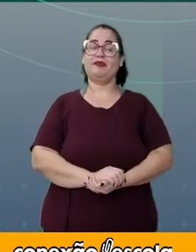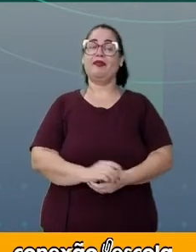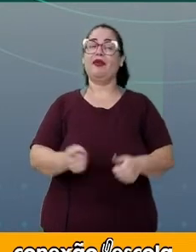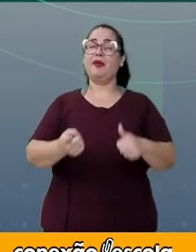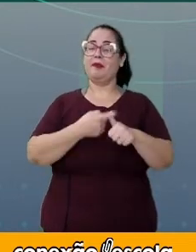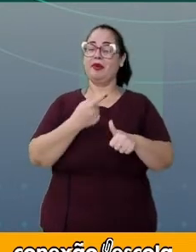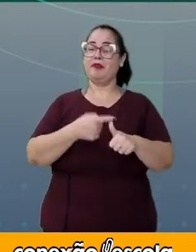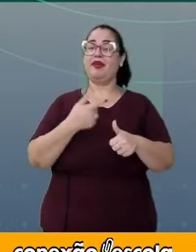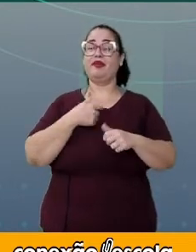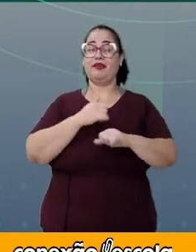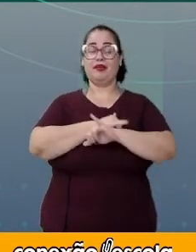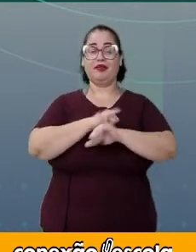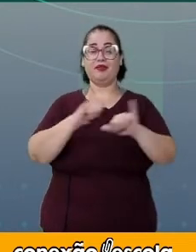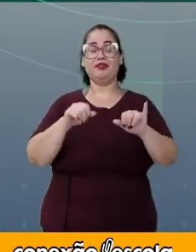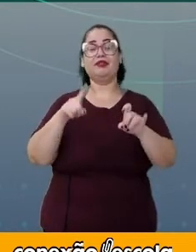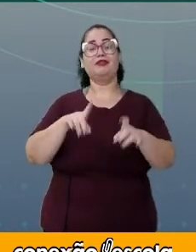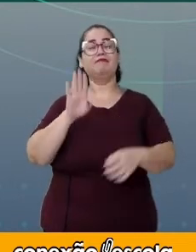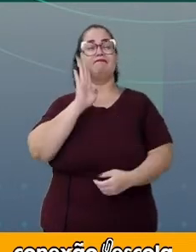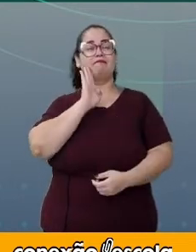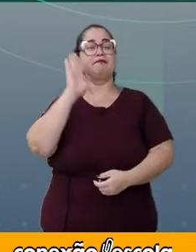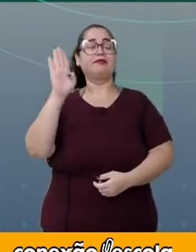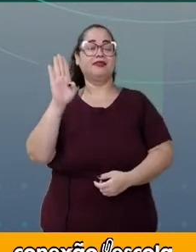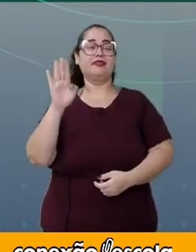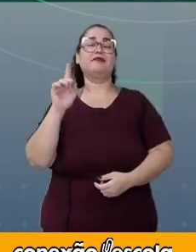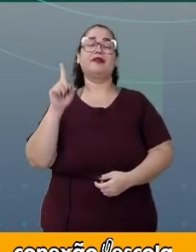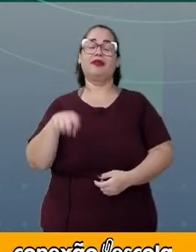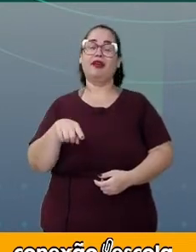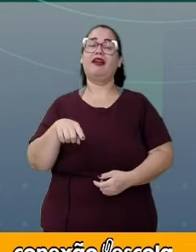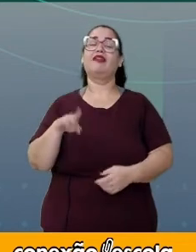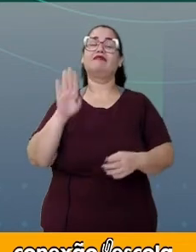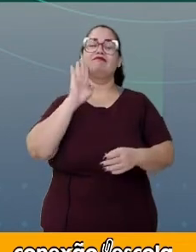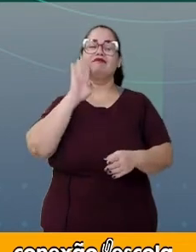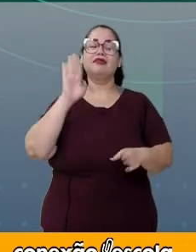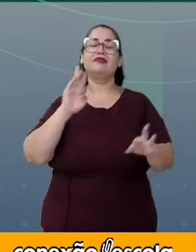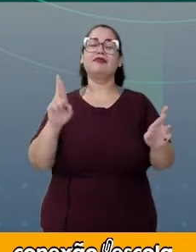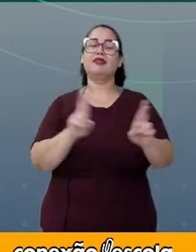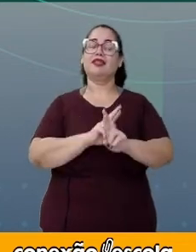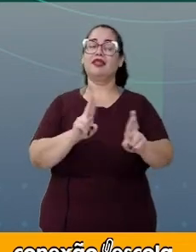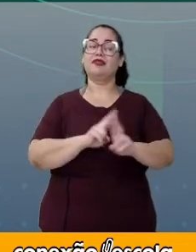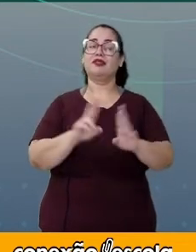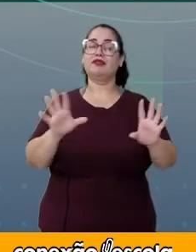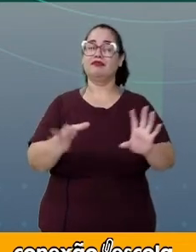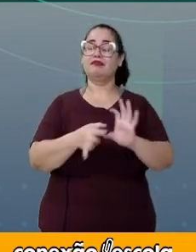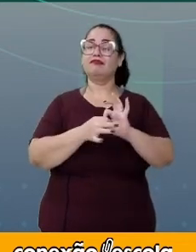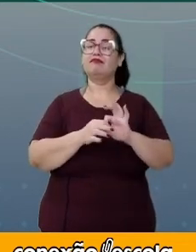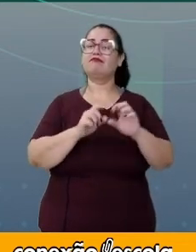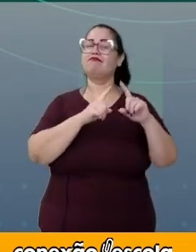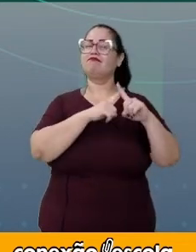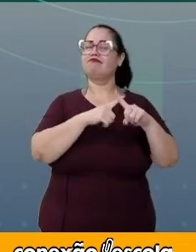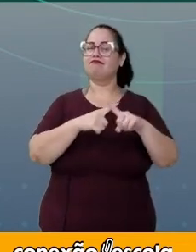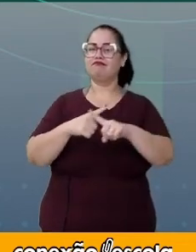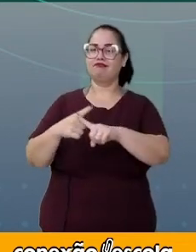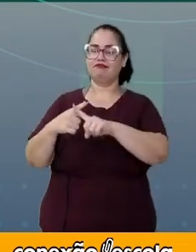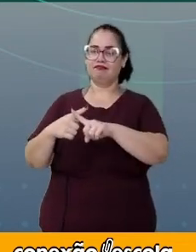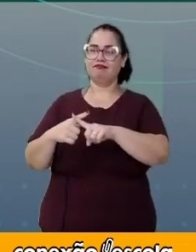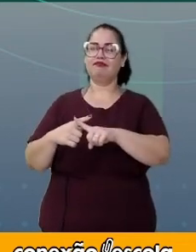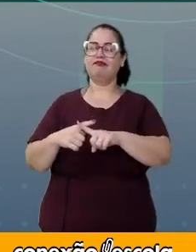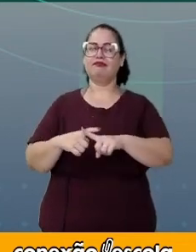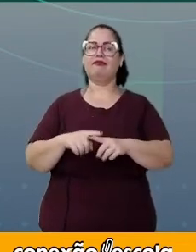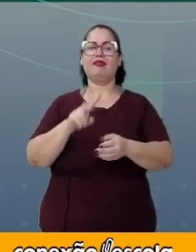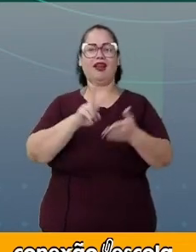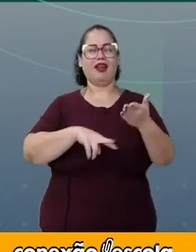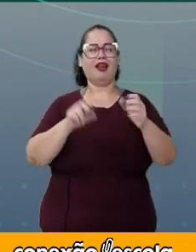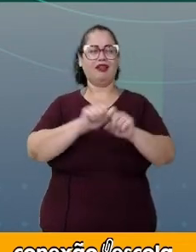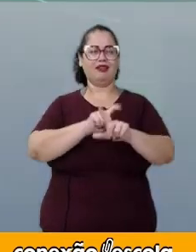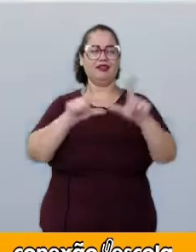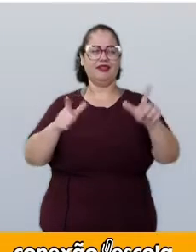quero te dizer que esse princípio é um princípio relacionado com a multiplicação. Leia